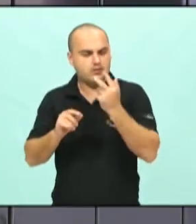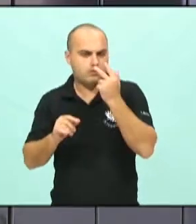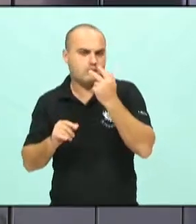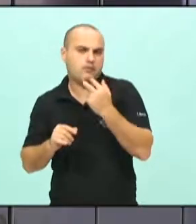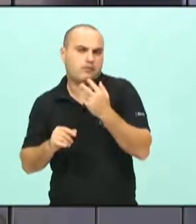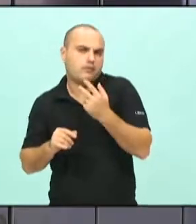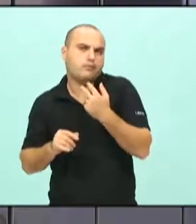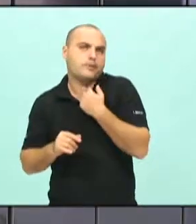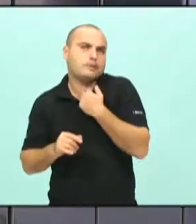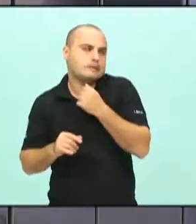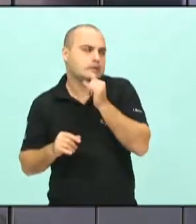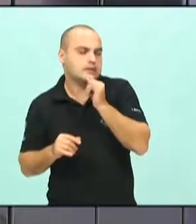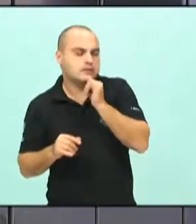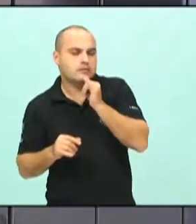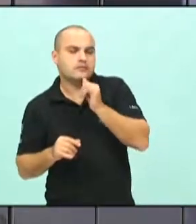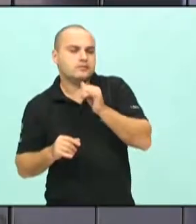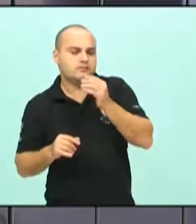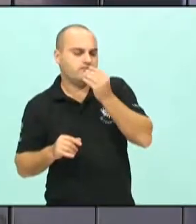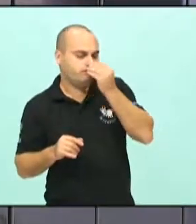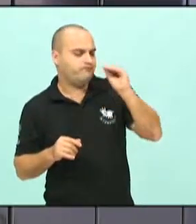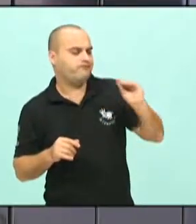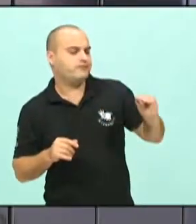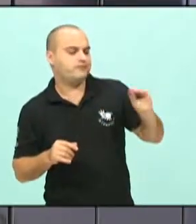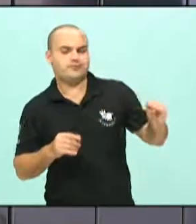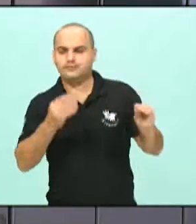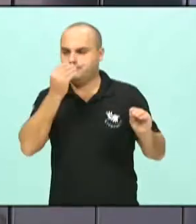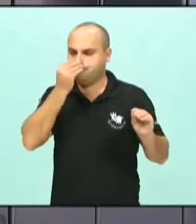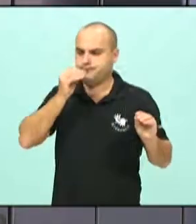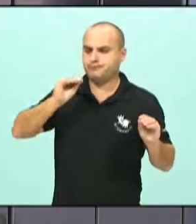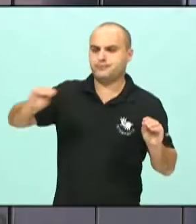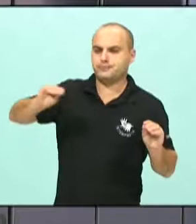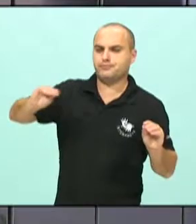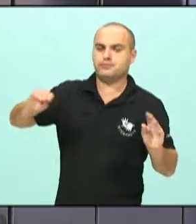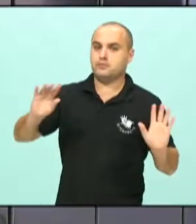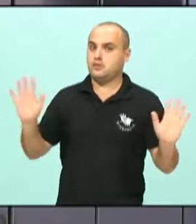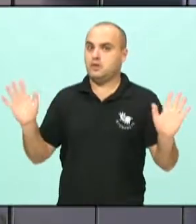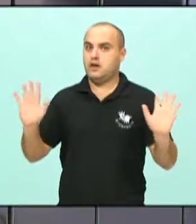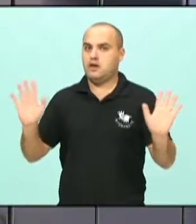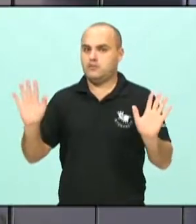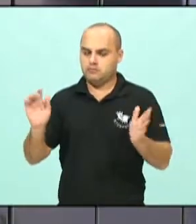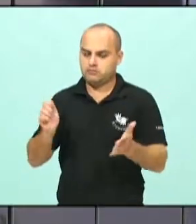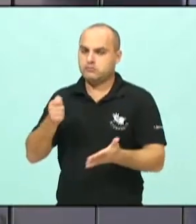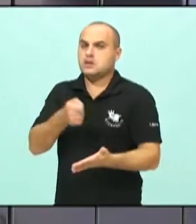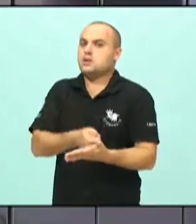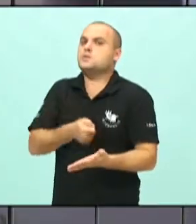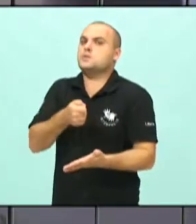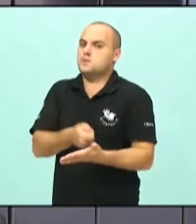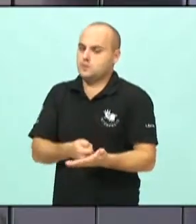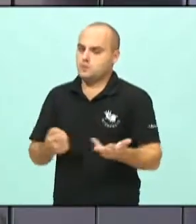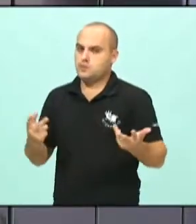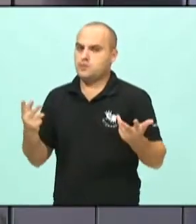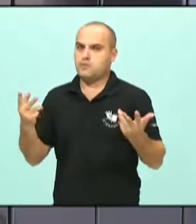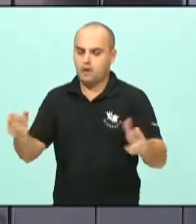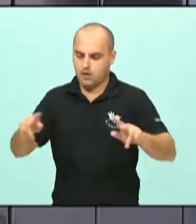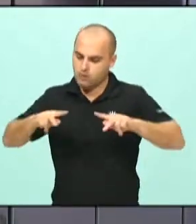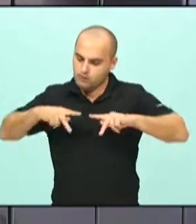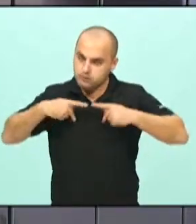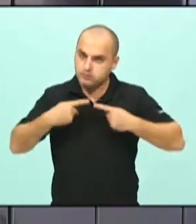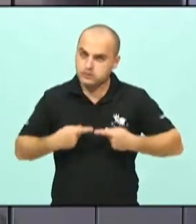sem esquecer a sua ideologia inicial, defendendo as mesmas causas do humanismo,